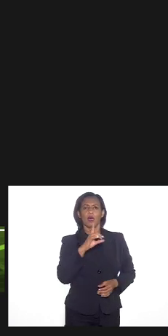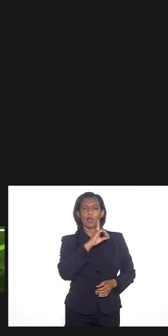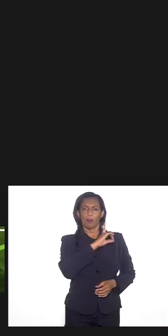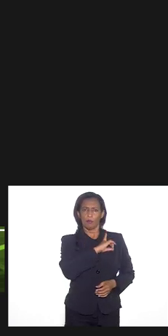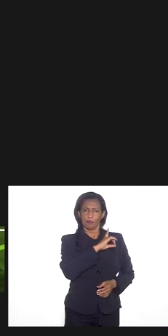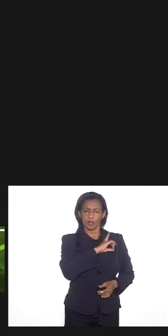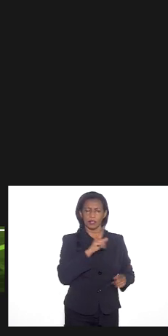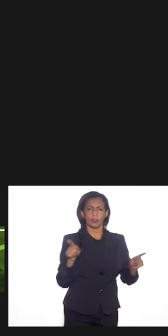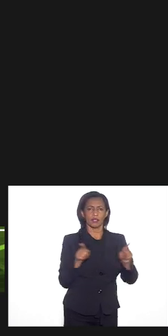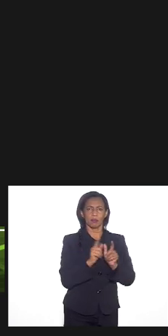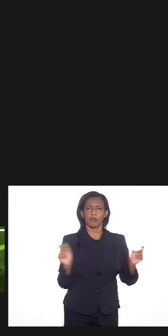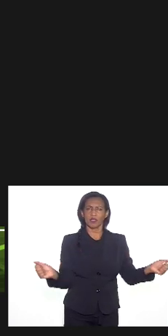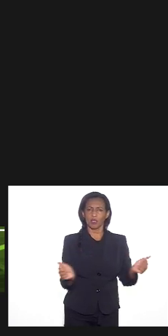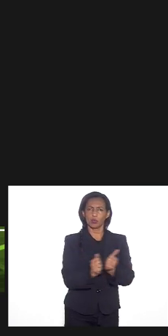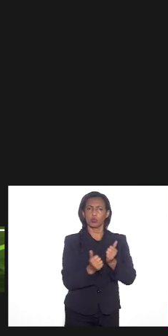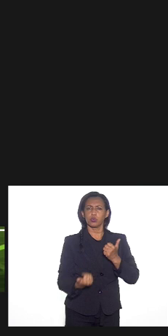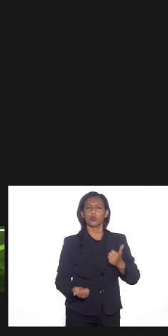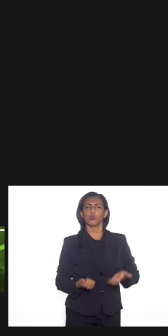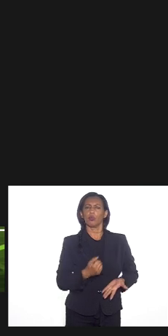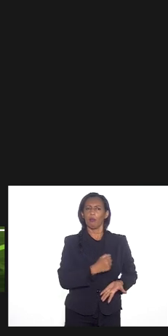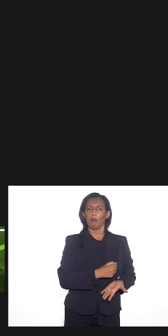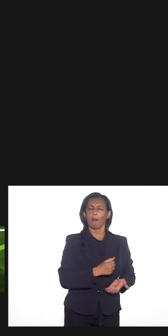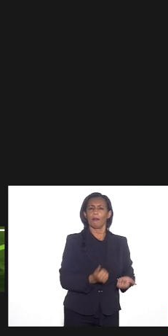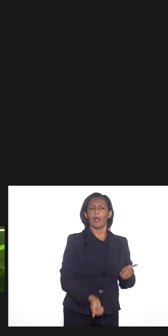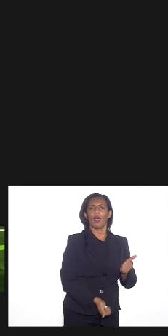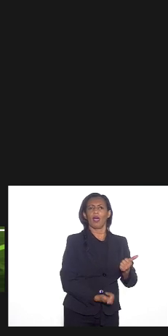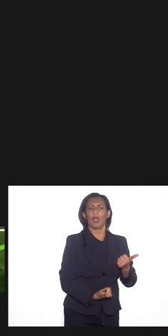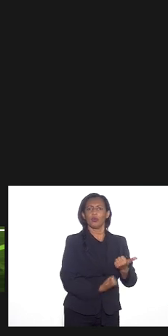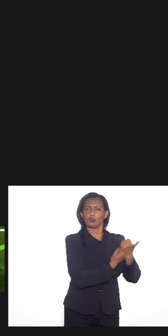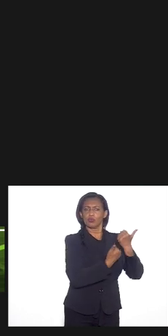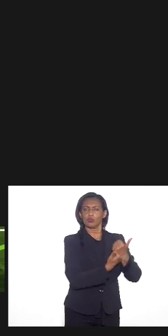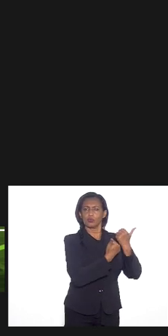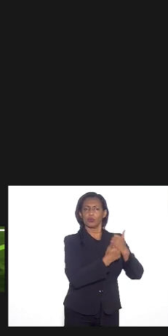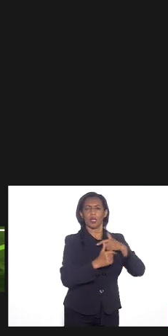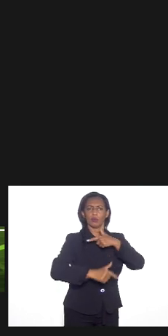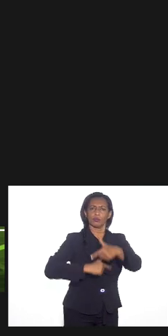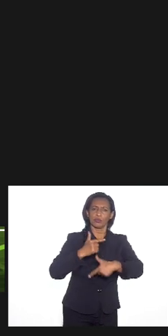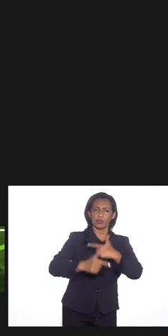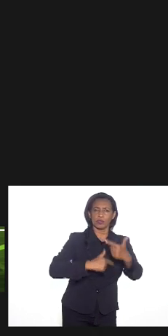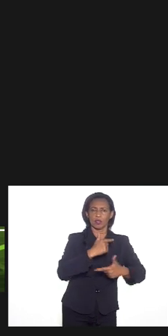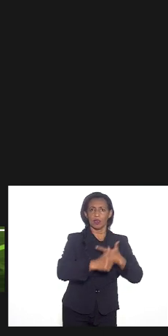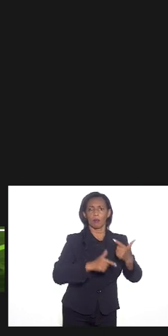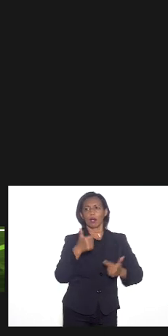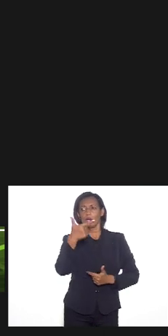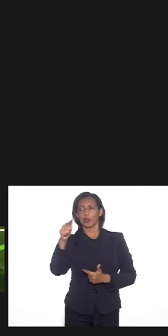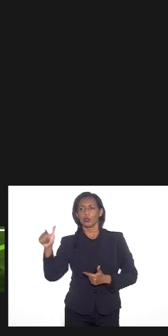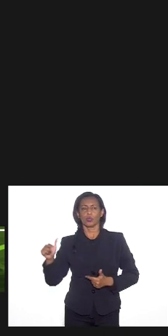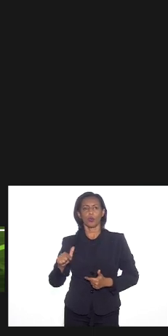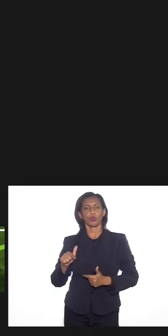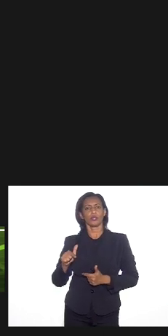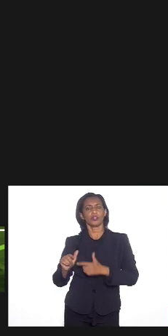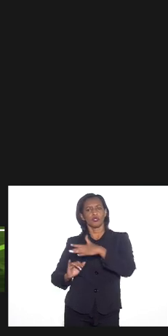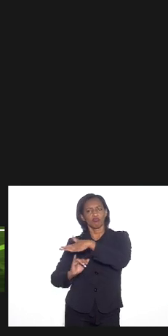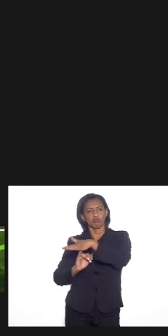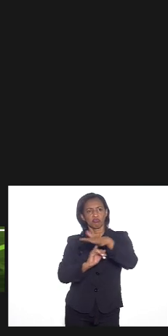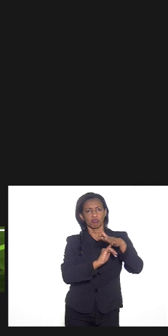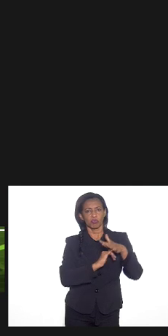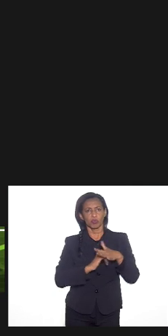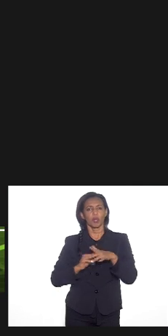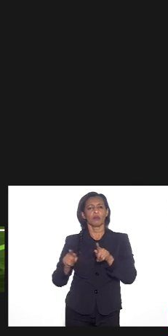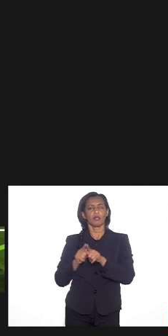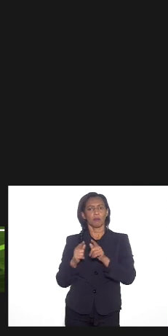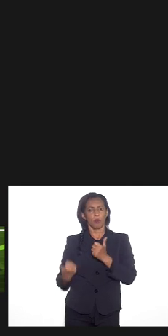junto para apoiar a unidade a DECRAD nos trabalhos engajar outras unidades também em apoio tá e